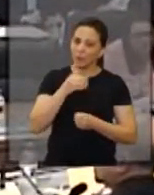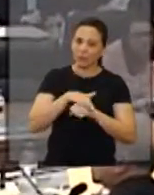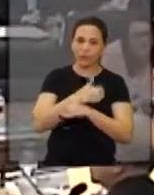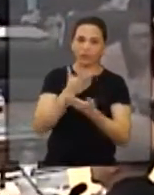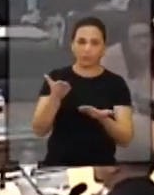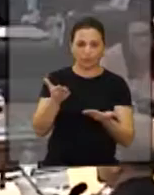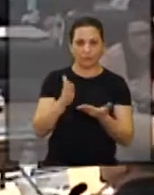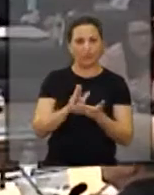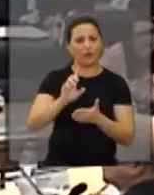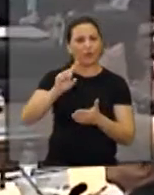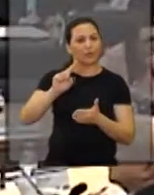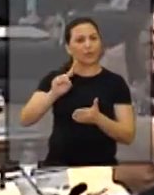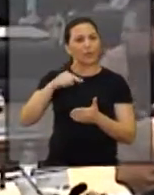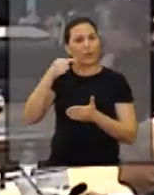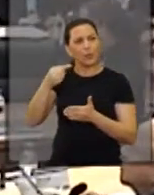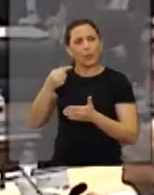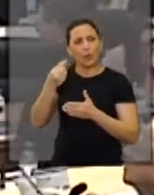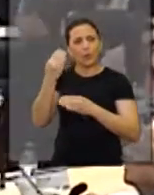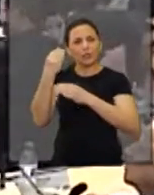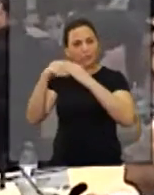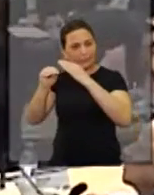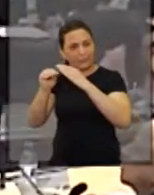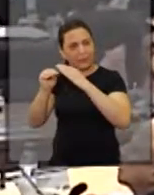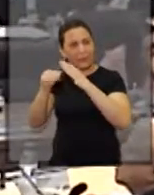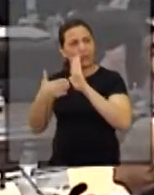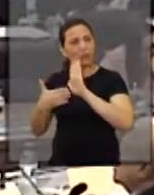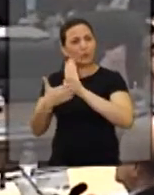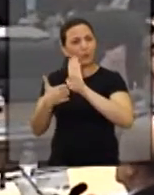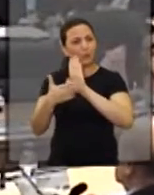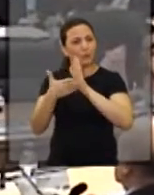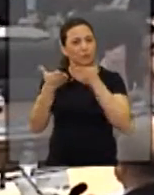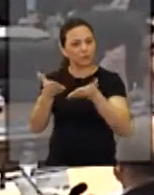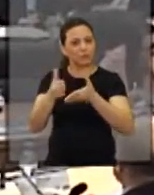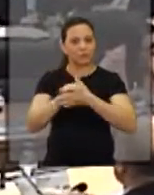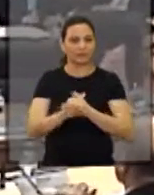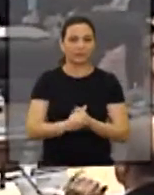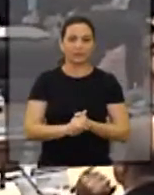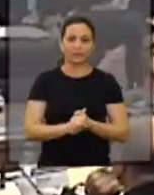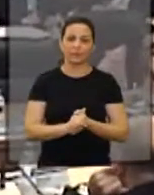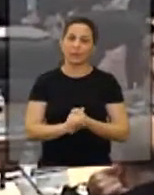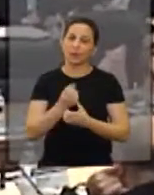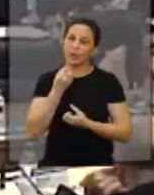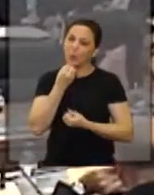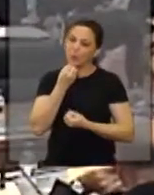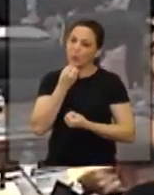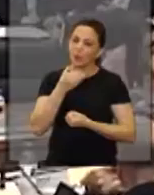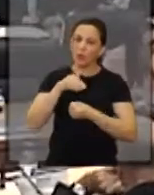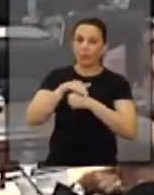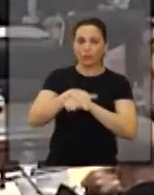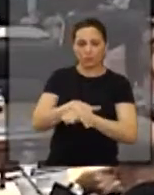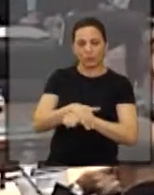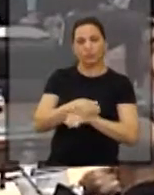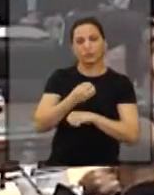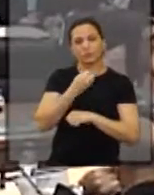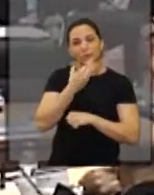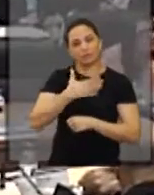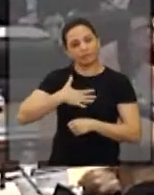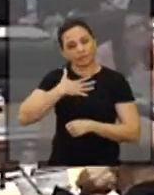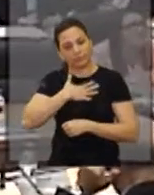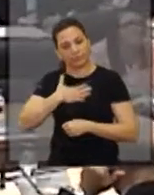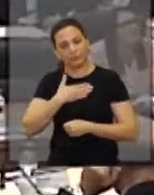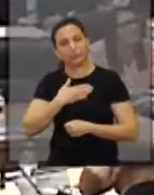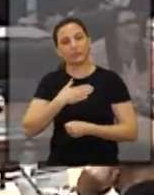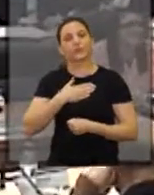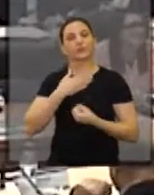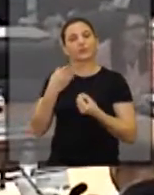Boa noite, Bratifício. envio para todo mundo, por e-mail, a apresentação que eu tive que correr, né? Boa noite, seja mais uma